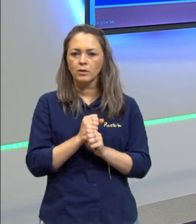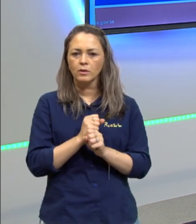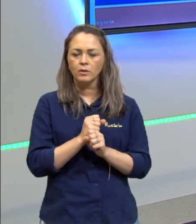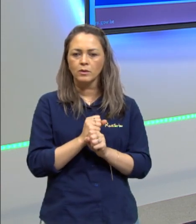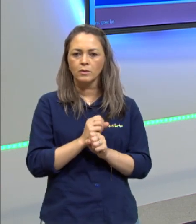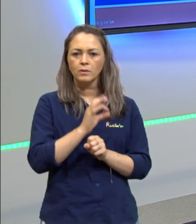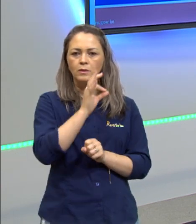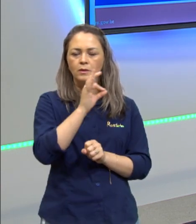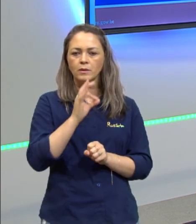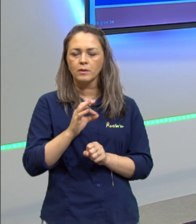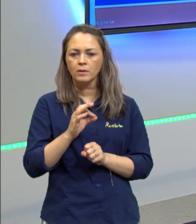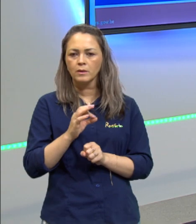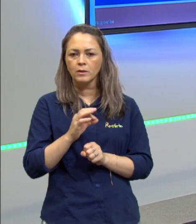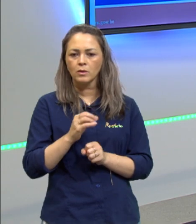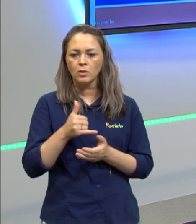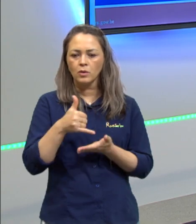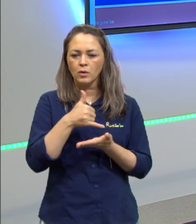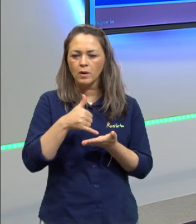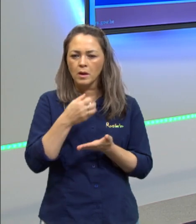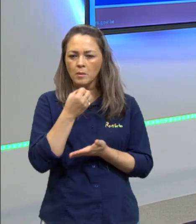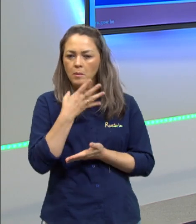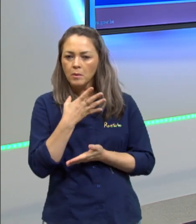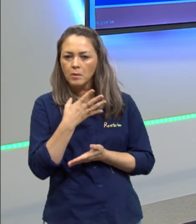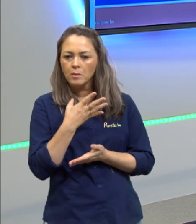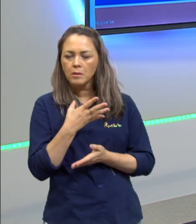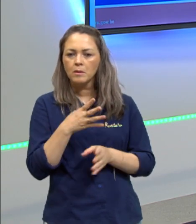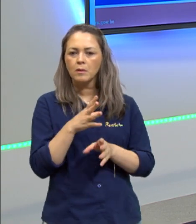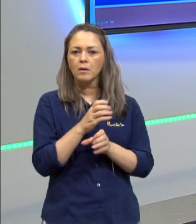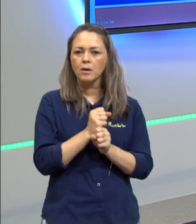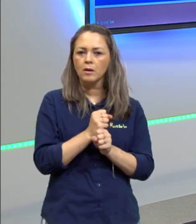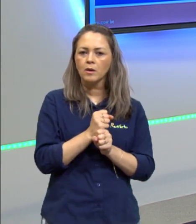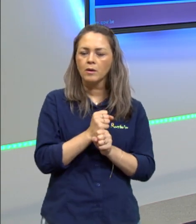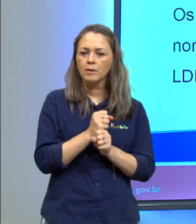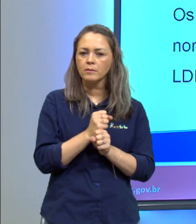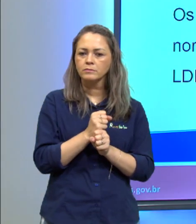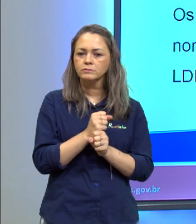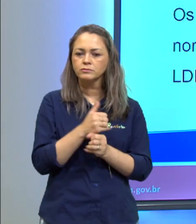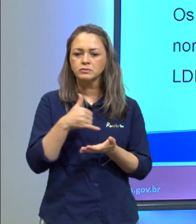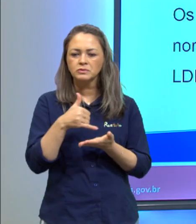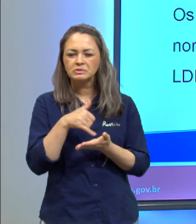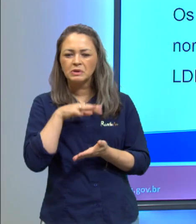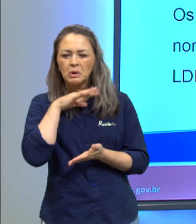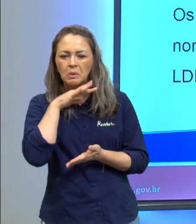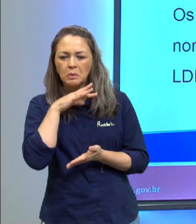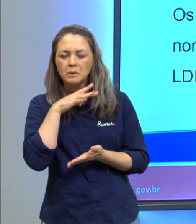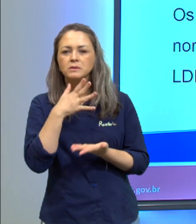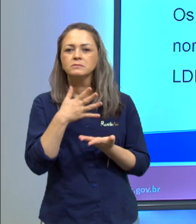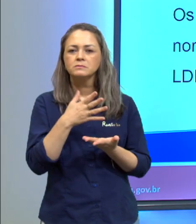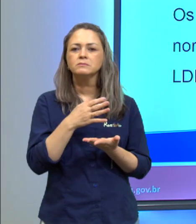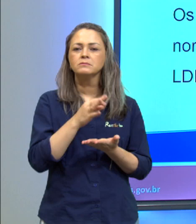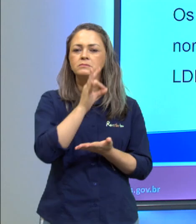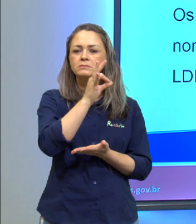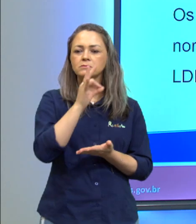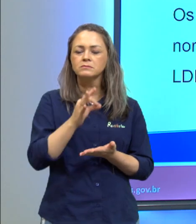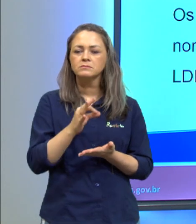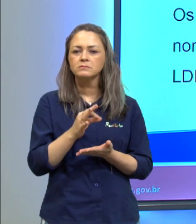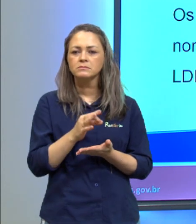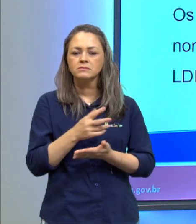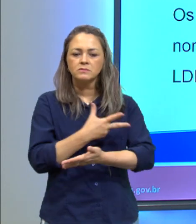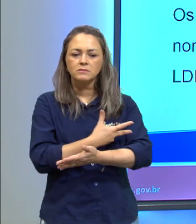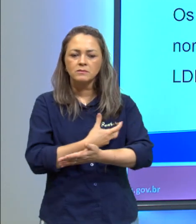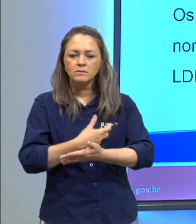colesterol bom com a taxa do seu colesterol ruim os exames